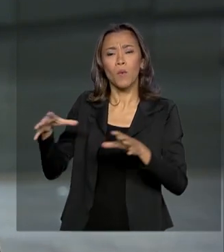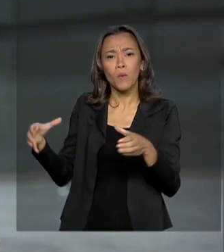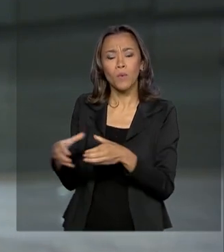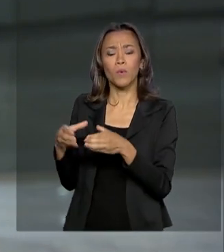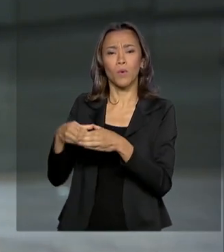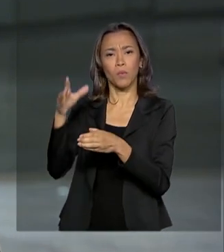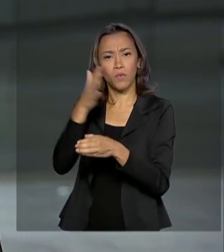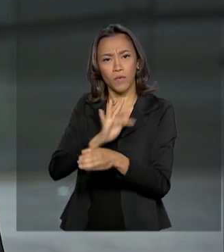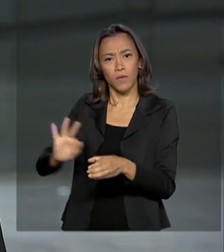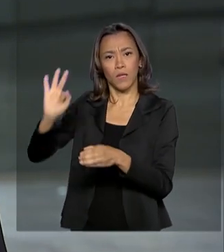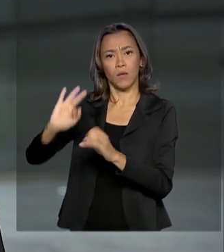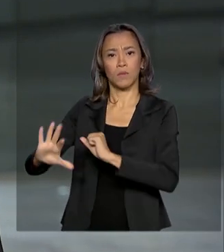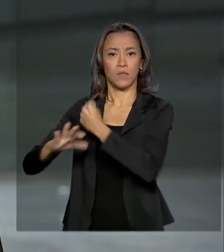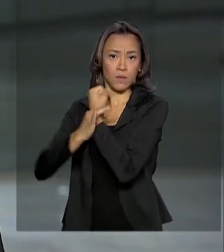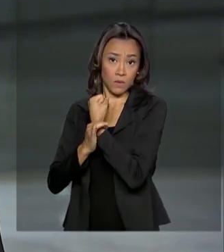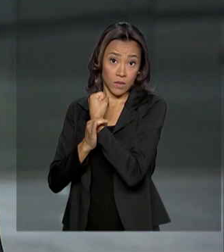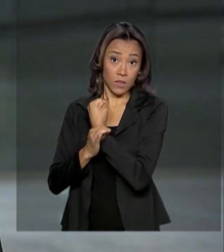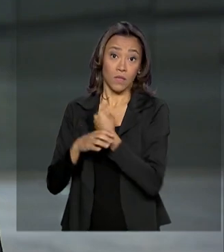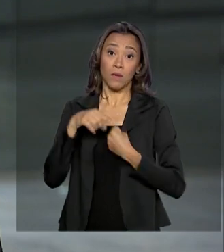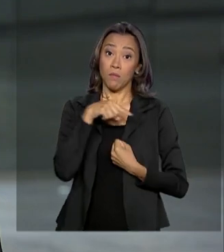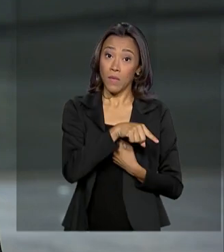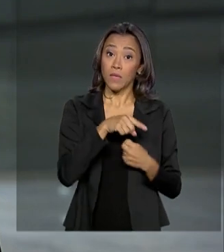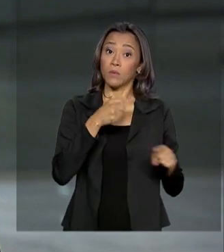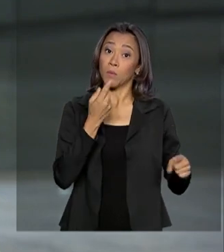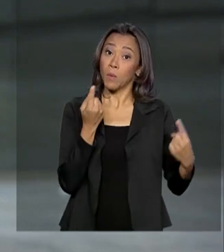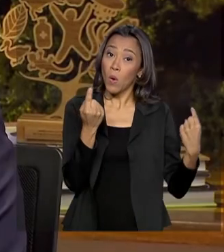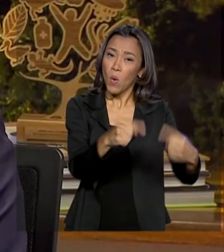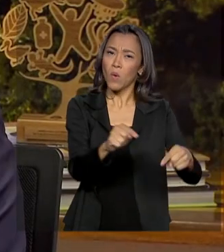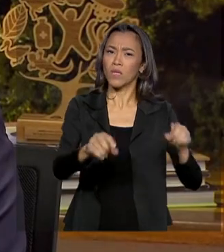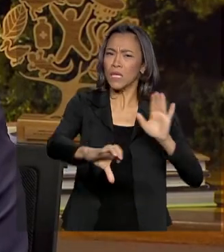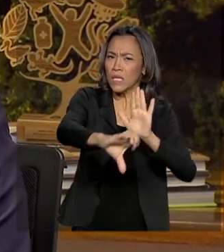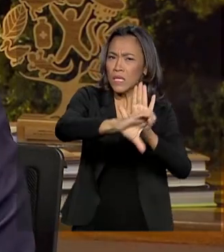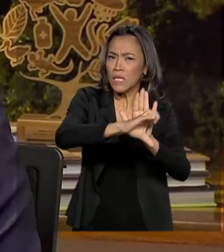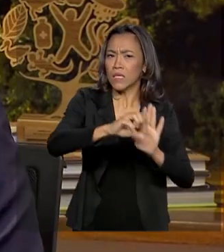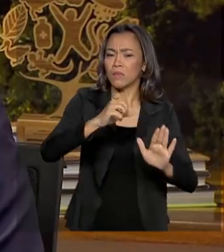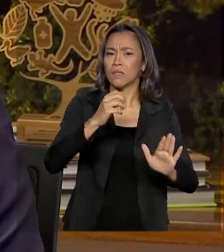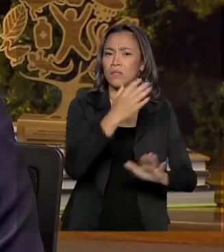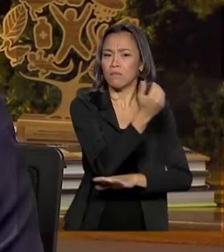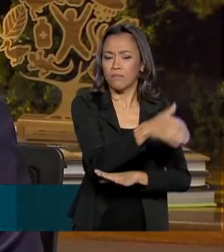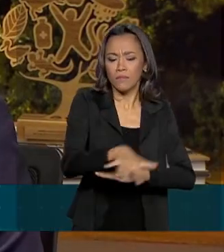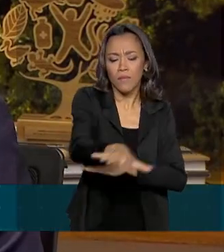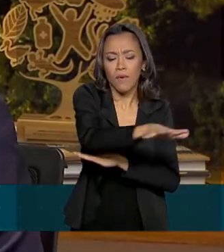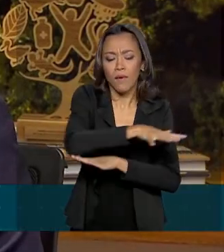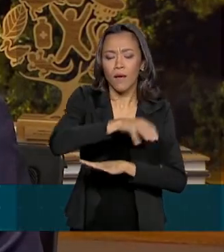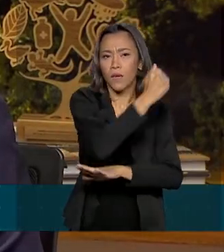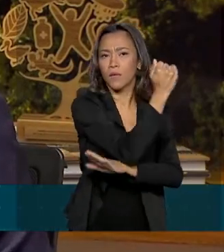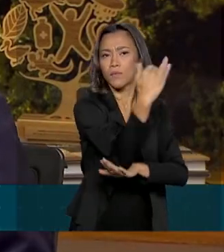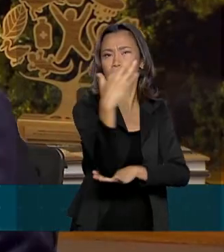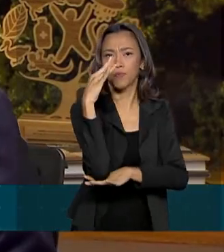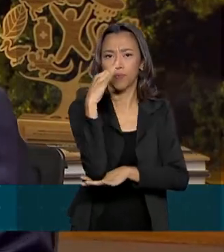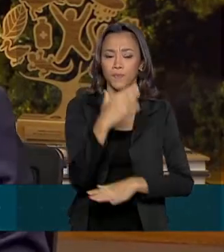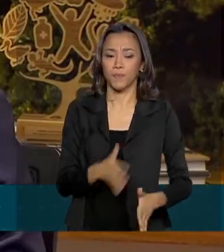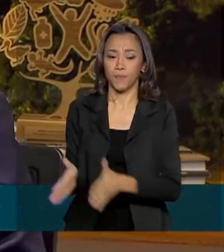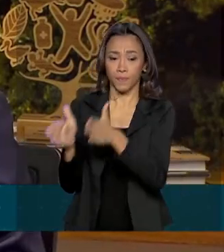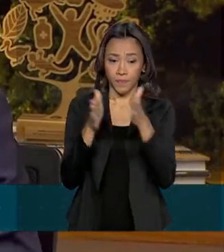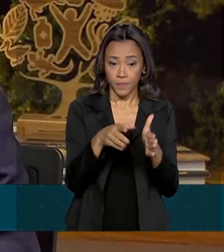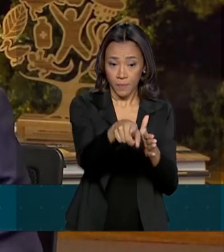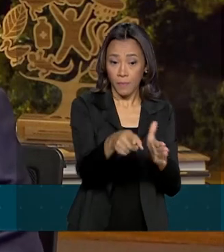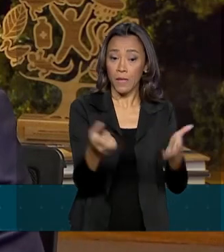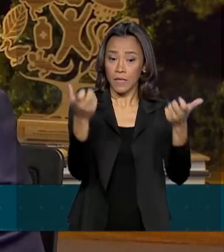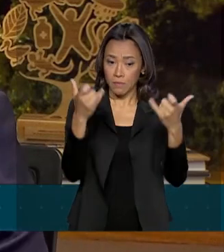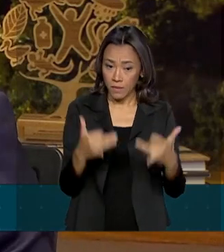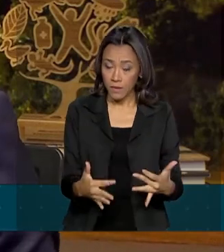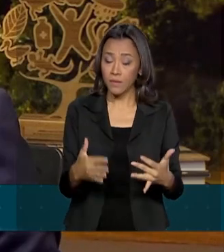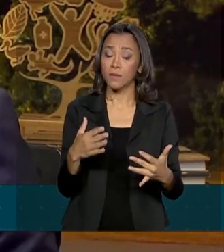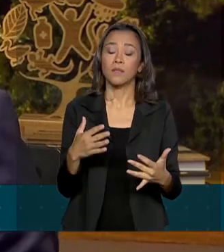parceria com outros órgãos para combater os crimes ambientais. A agregação de policiais e agentes ambientais a este quadro, que